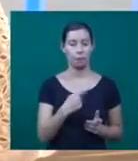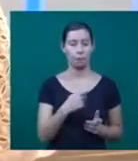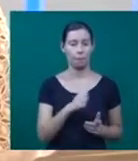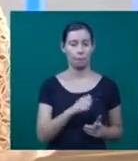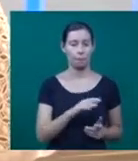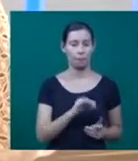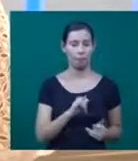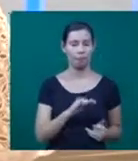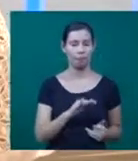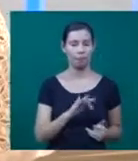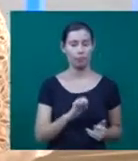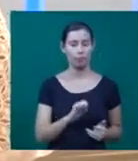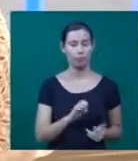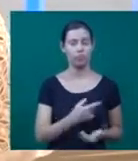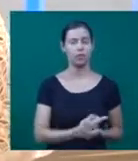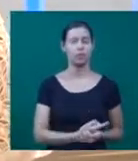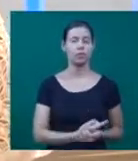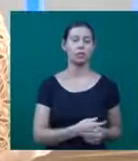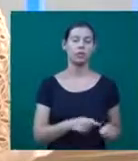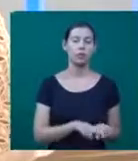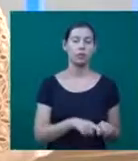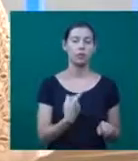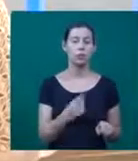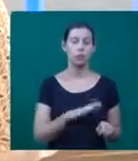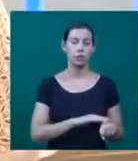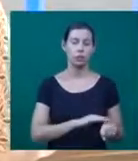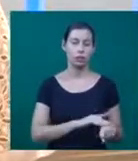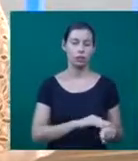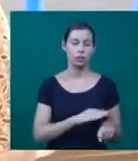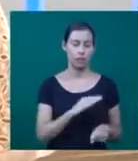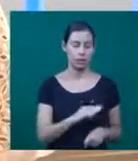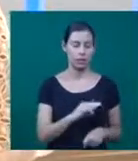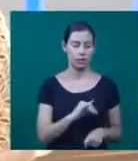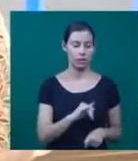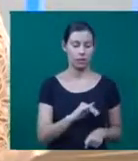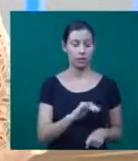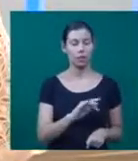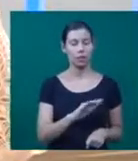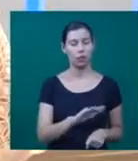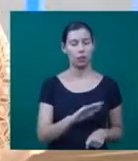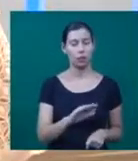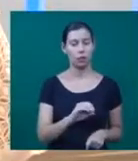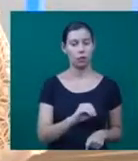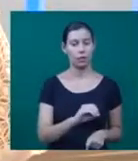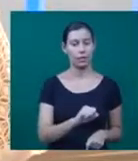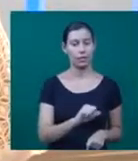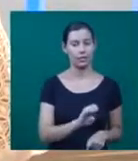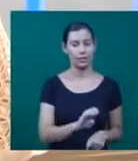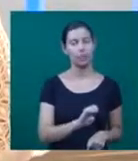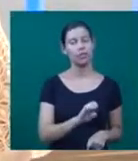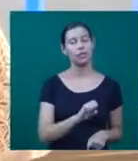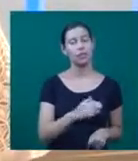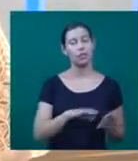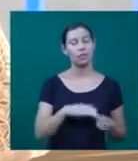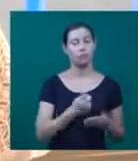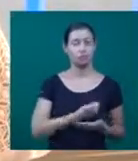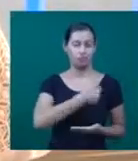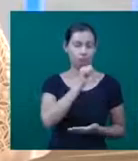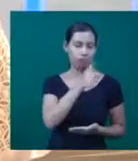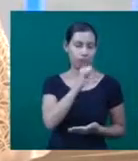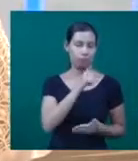a cirrose, principalmente a cirrose de etiologia alcoólica. Uma outra causa é uma infecção